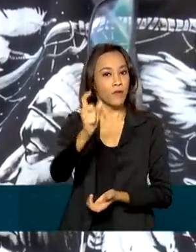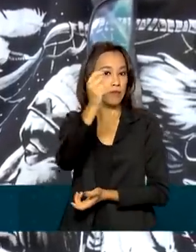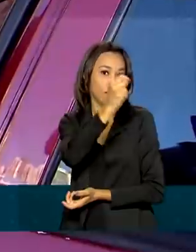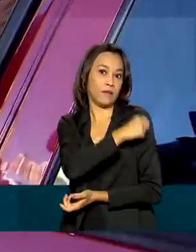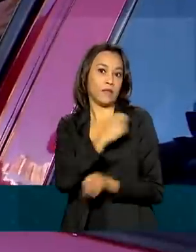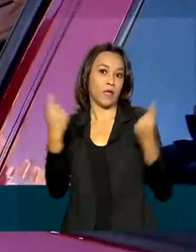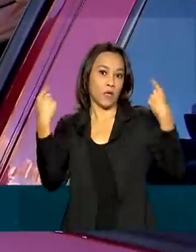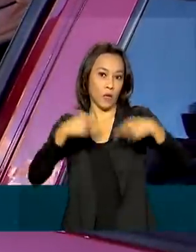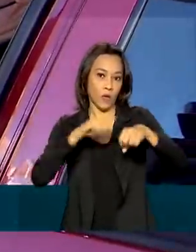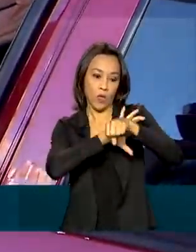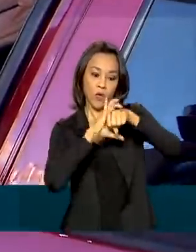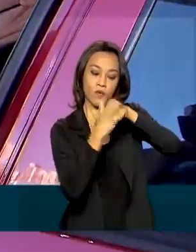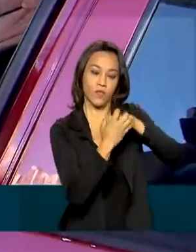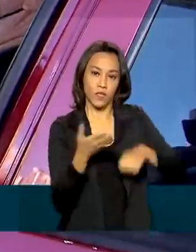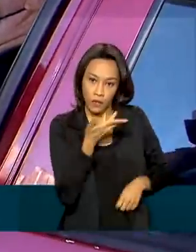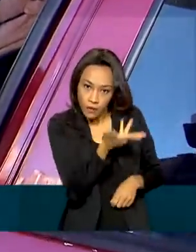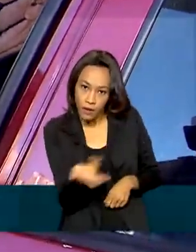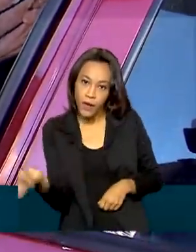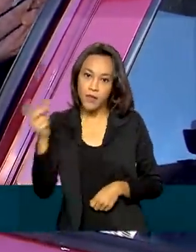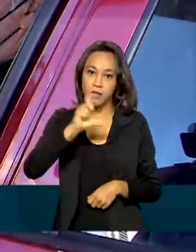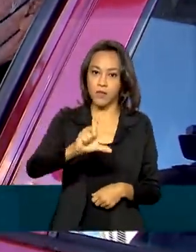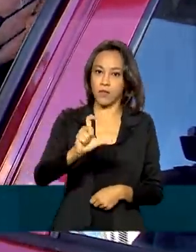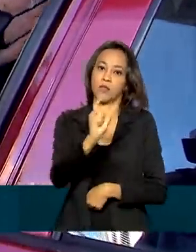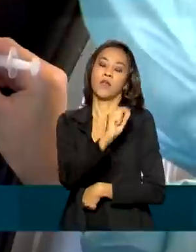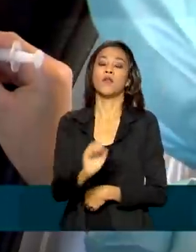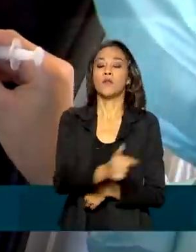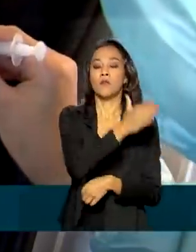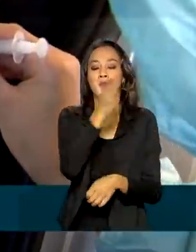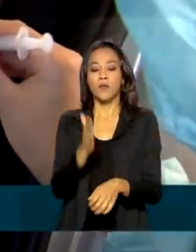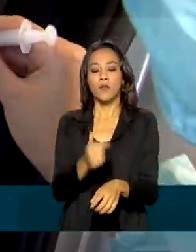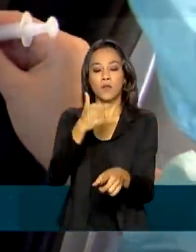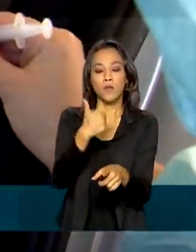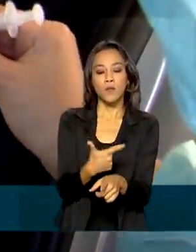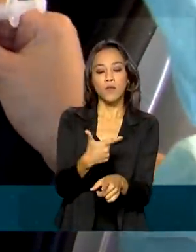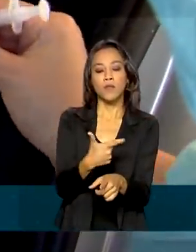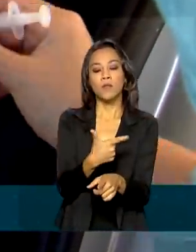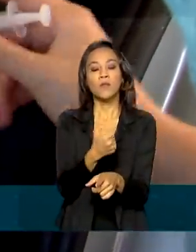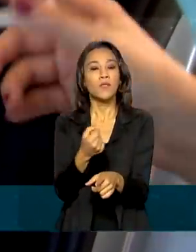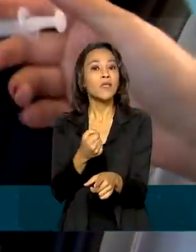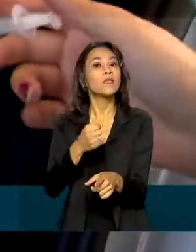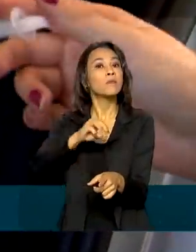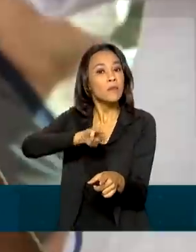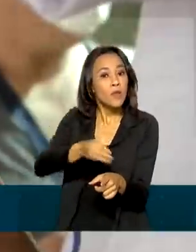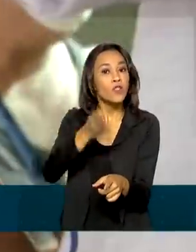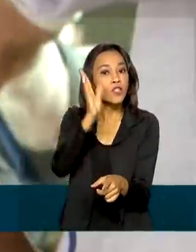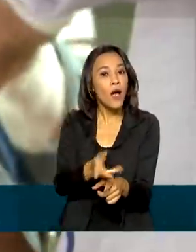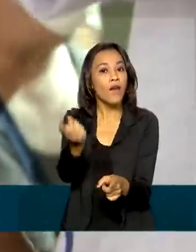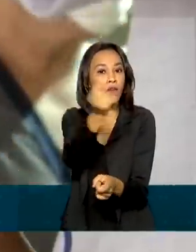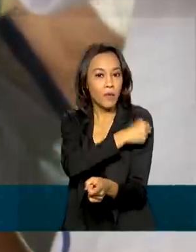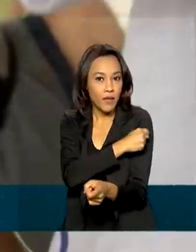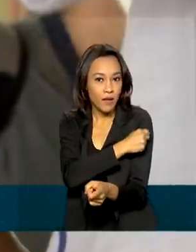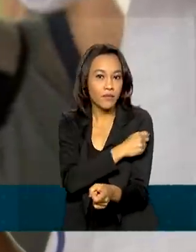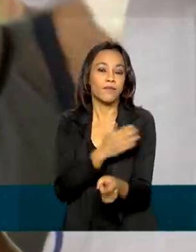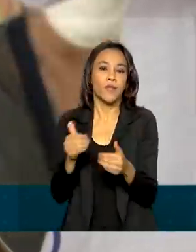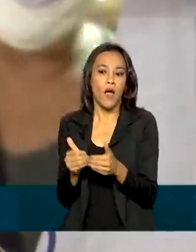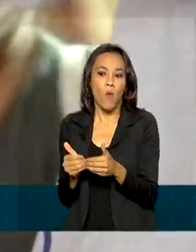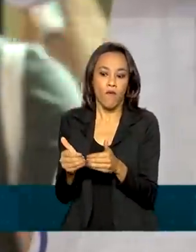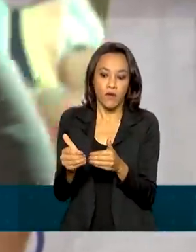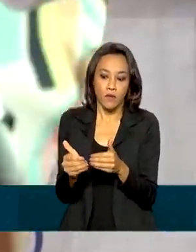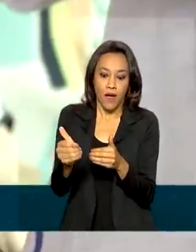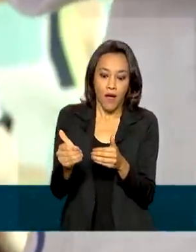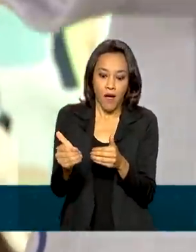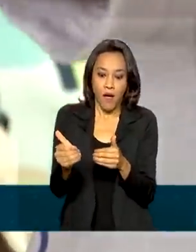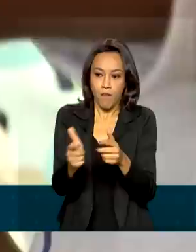Covid-19. Dessas, 202 milhões estão nos braços dos brasileiros. Apesar do avanço da